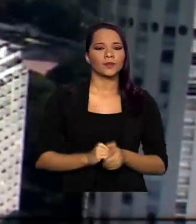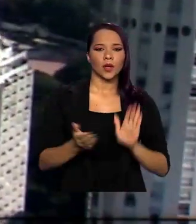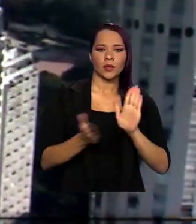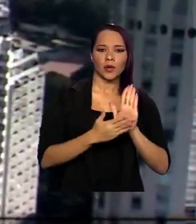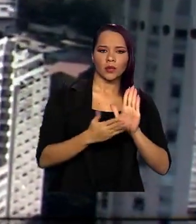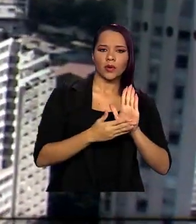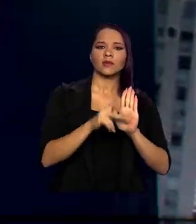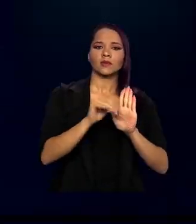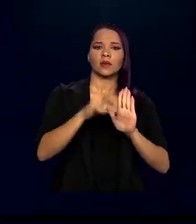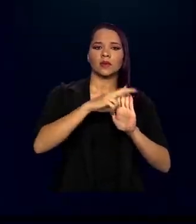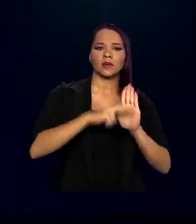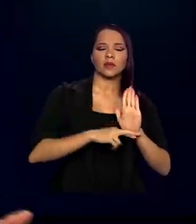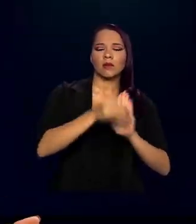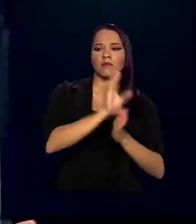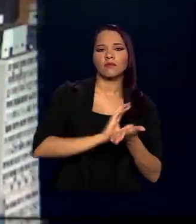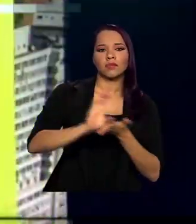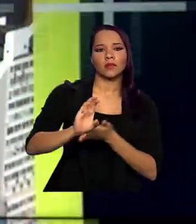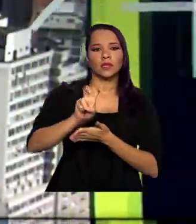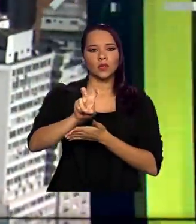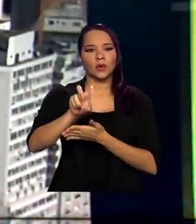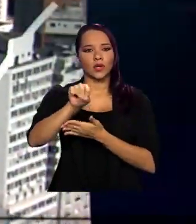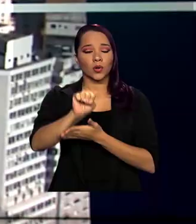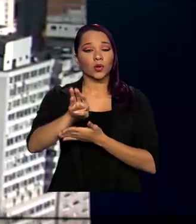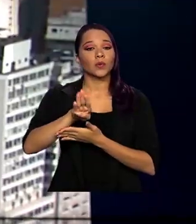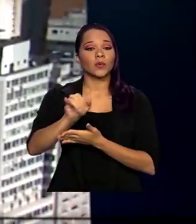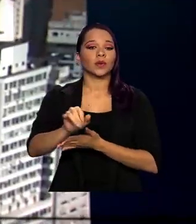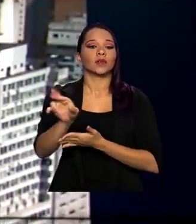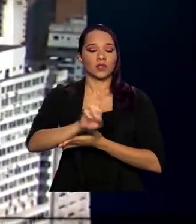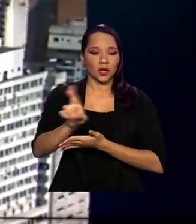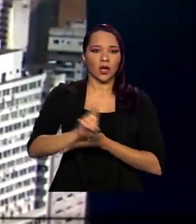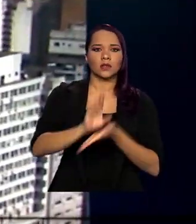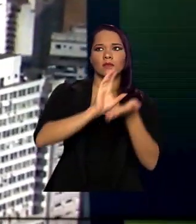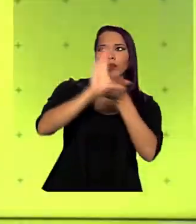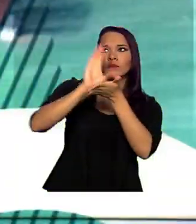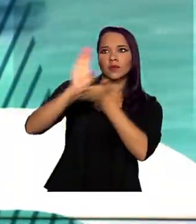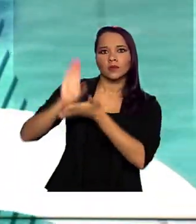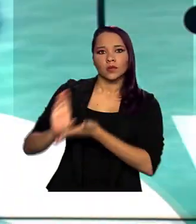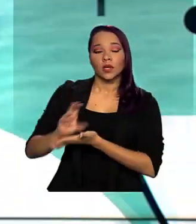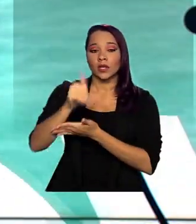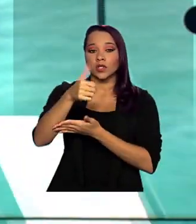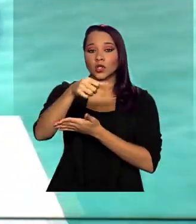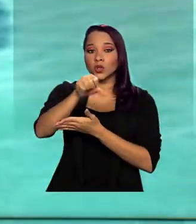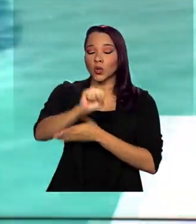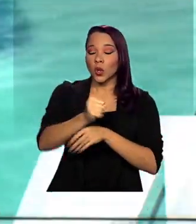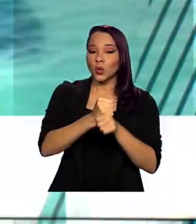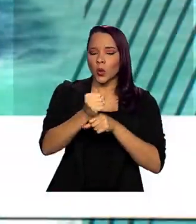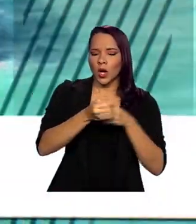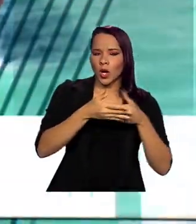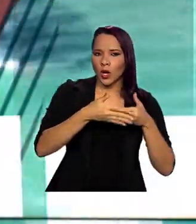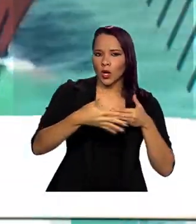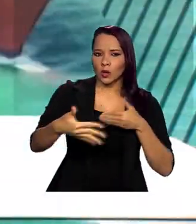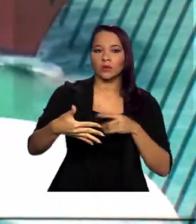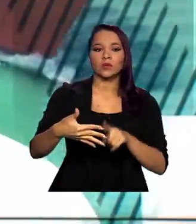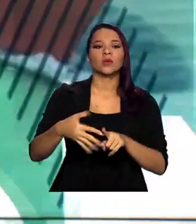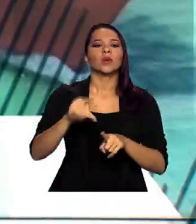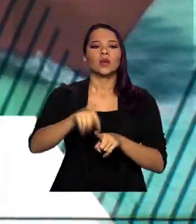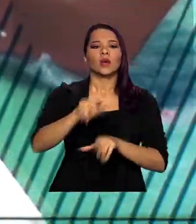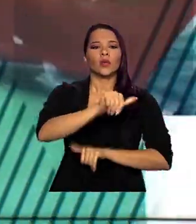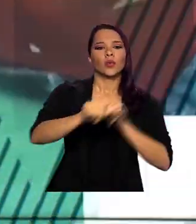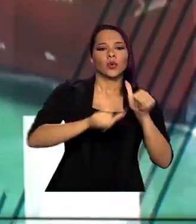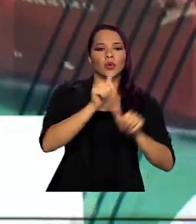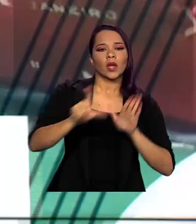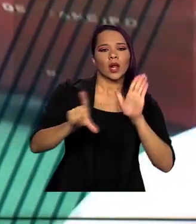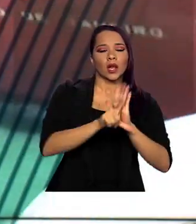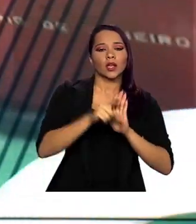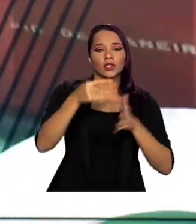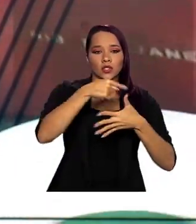regulamentar o repasse de 58 bilhões de reais distribuídos em 18 anos. A medida altera a Lei de Diretrizes